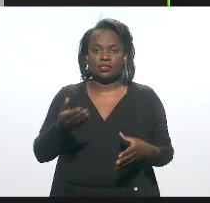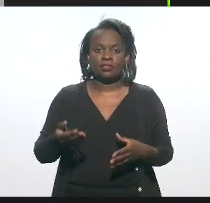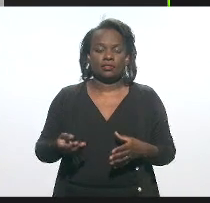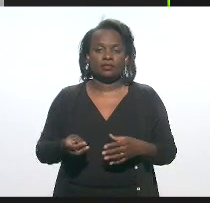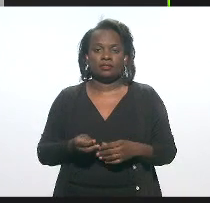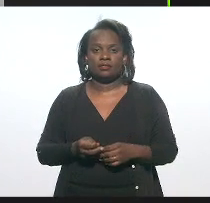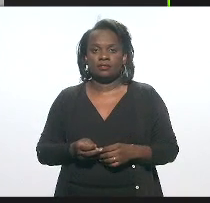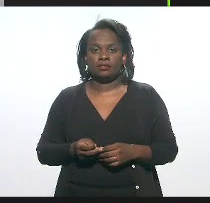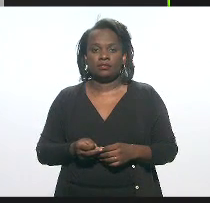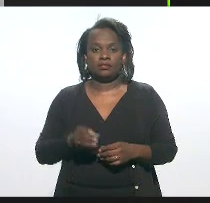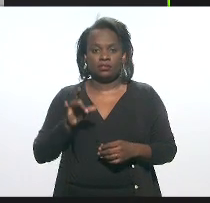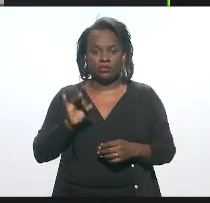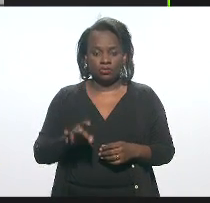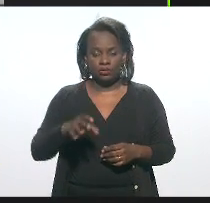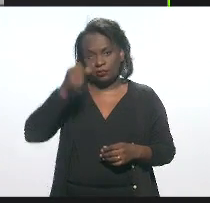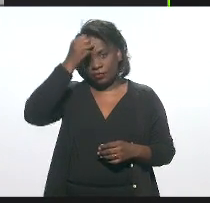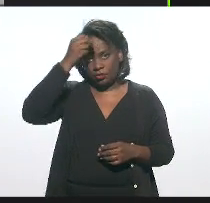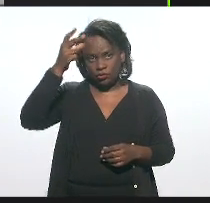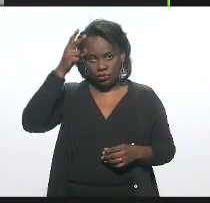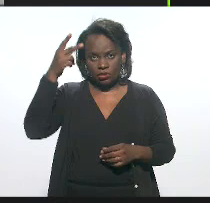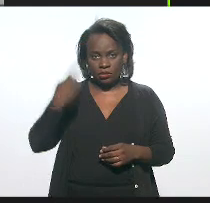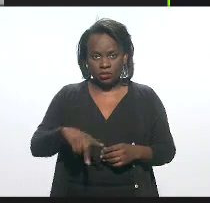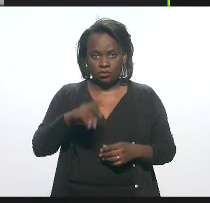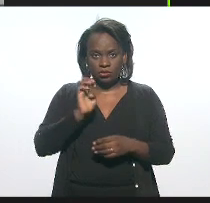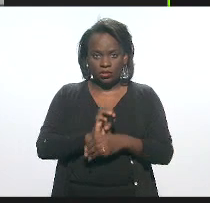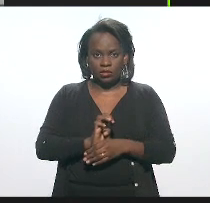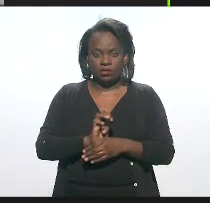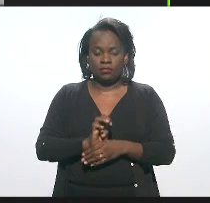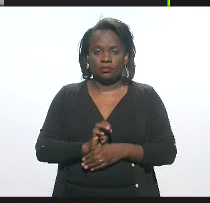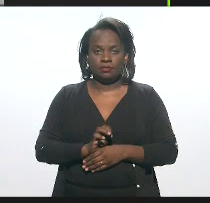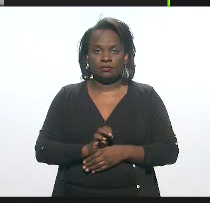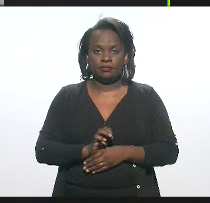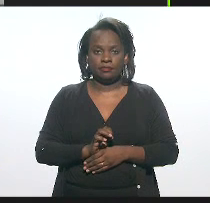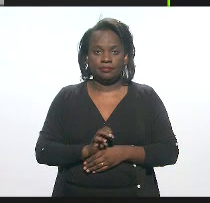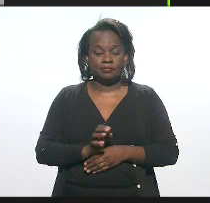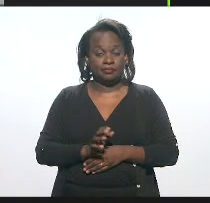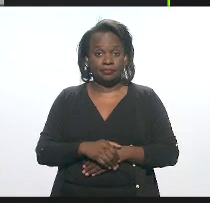não só para as prefeituras aqui no Rio de